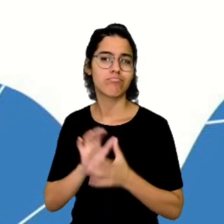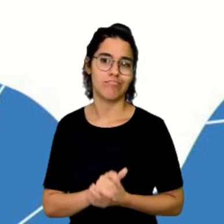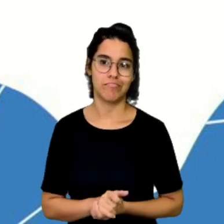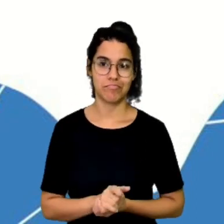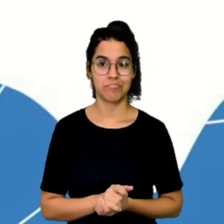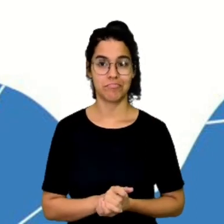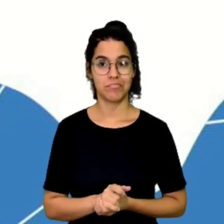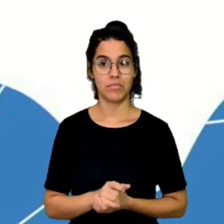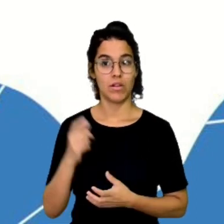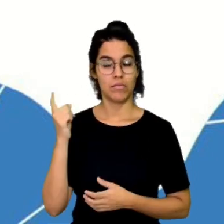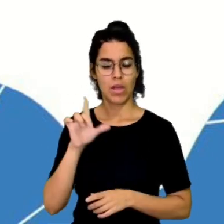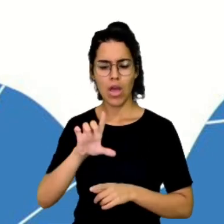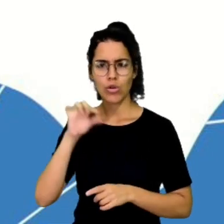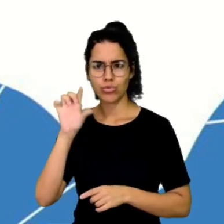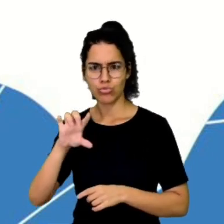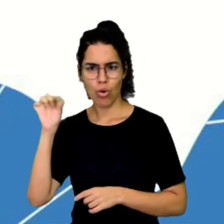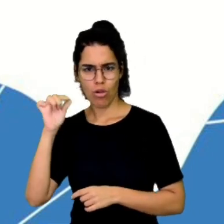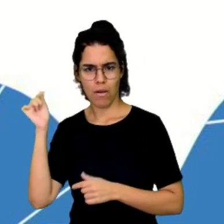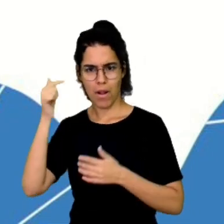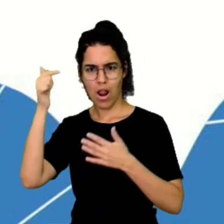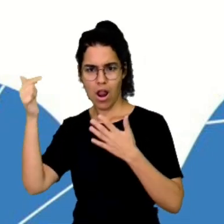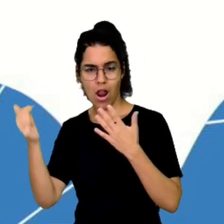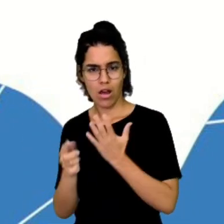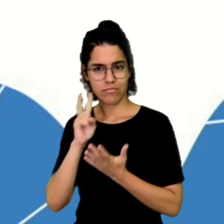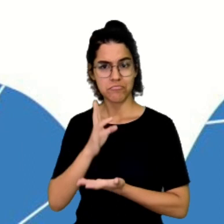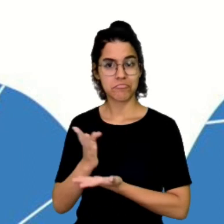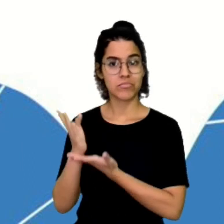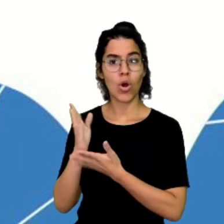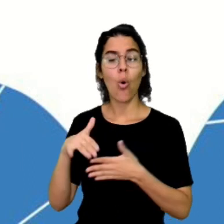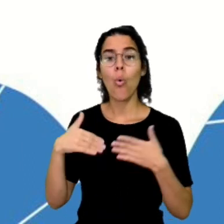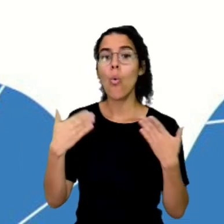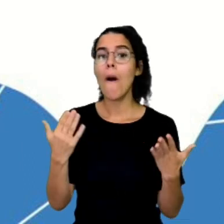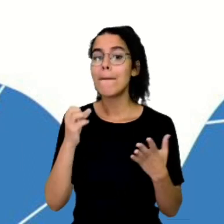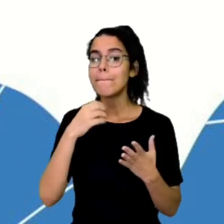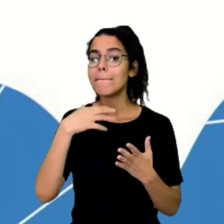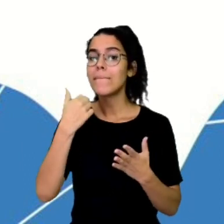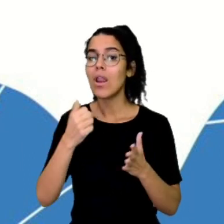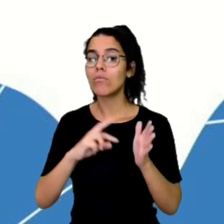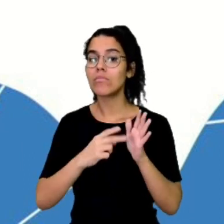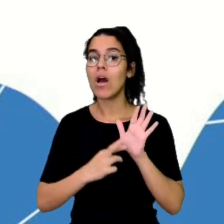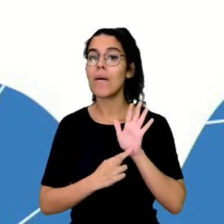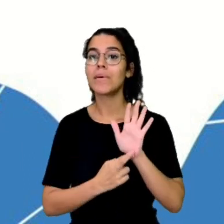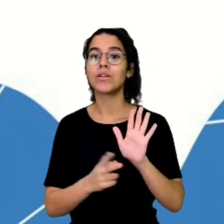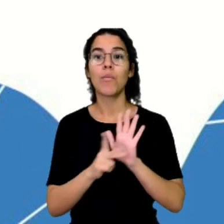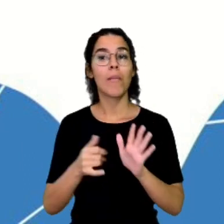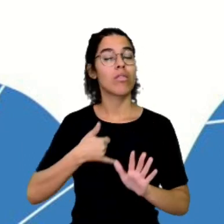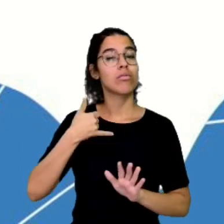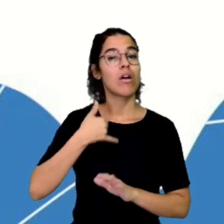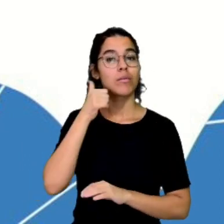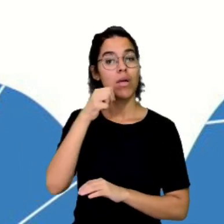Entre as opções a seguir, qual é a que melhor representa a idade de